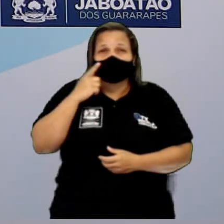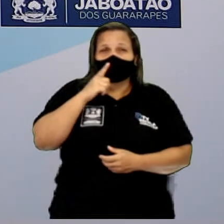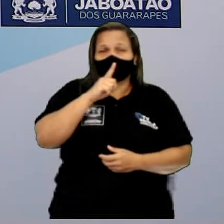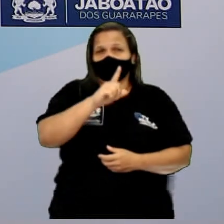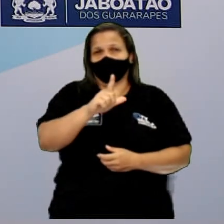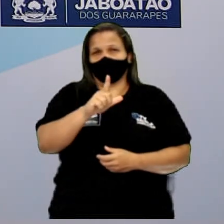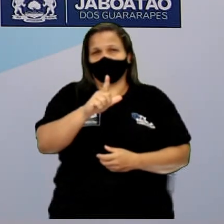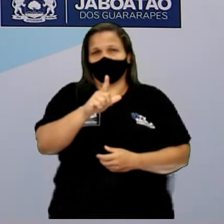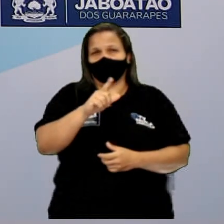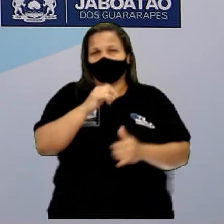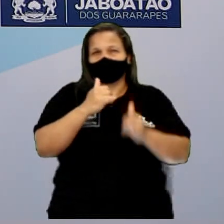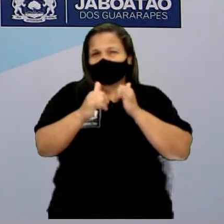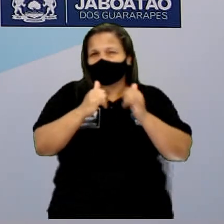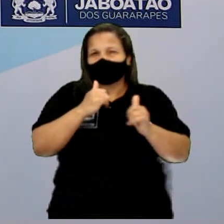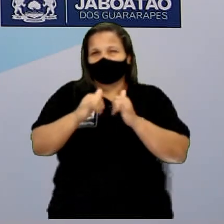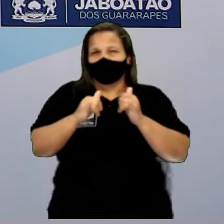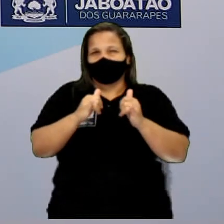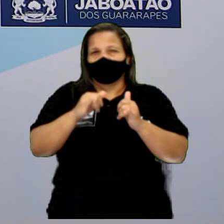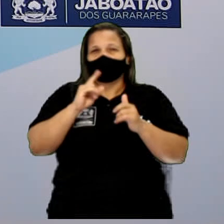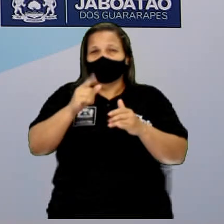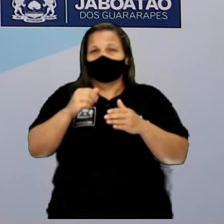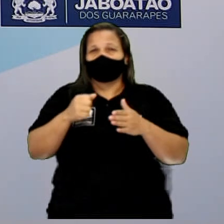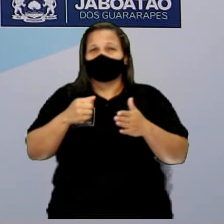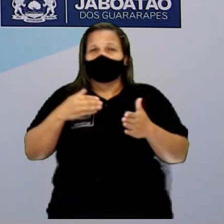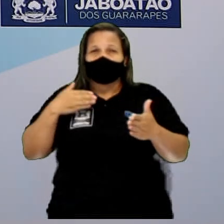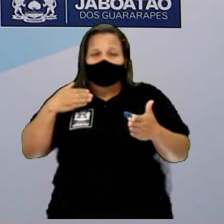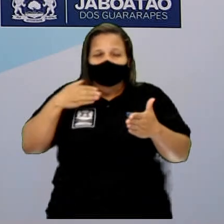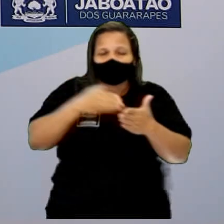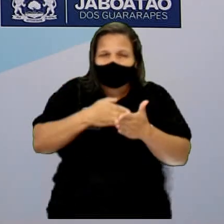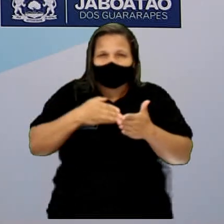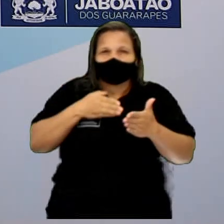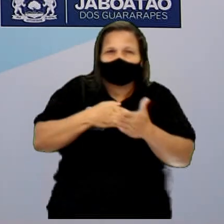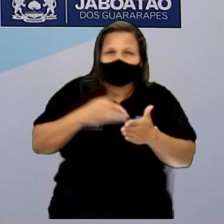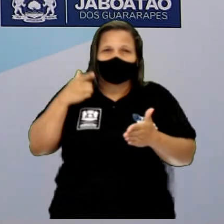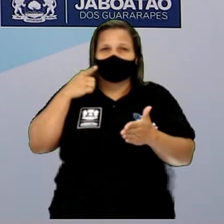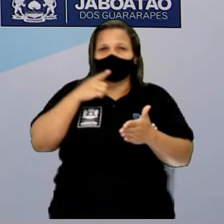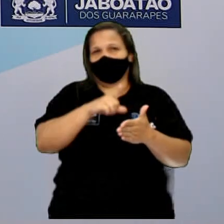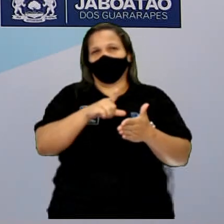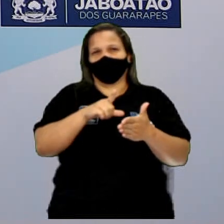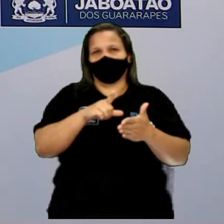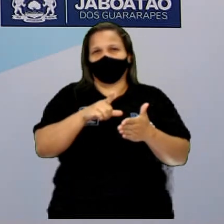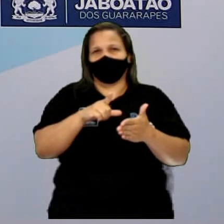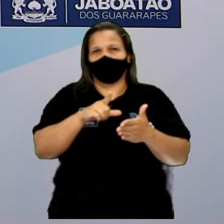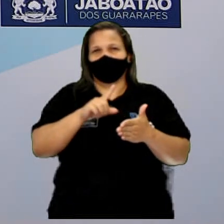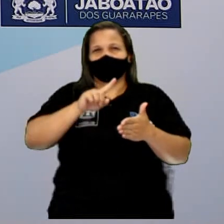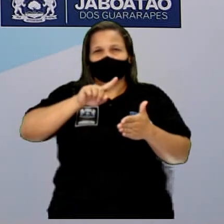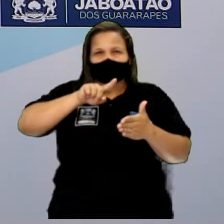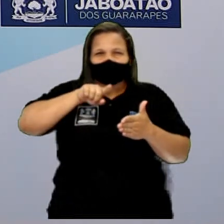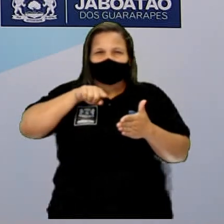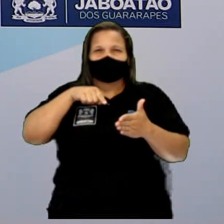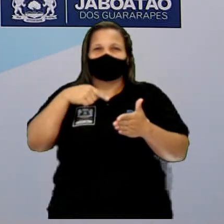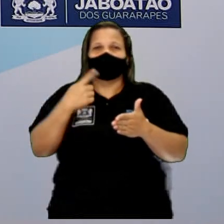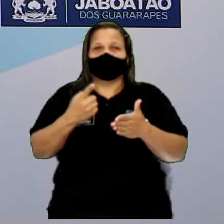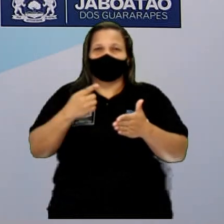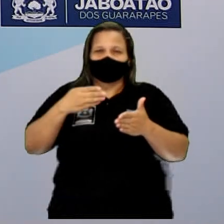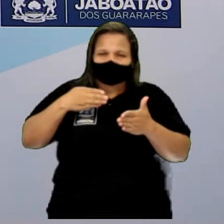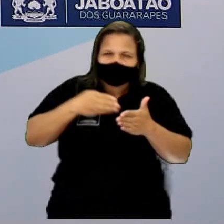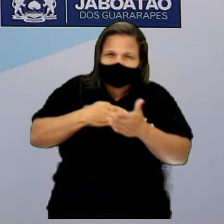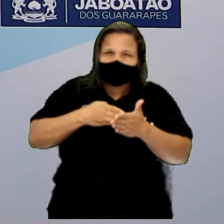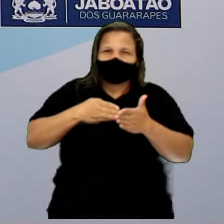que a corrente elétrica passe. Ela deixa a corrente elétrica passar, mas depois de muito trabalho, de muita